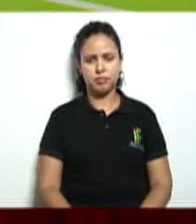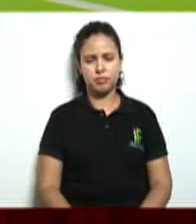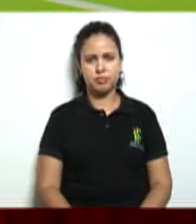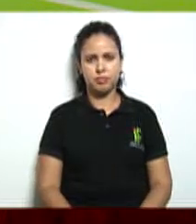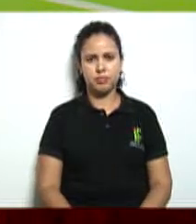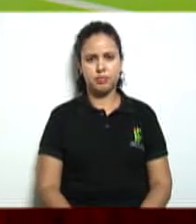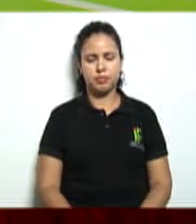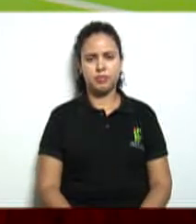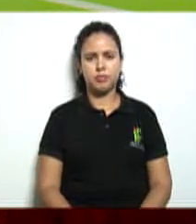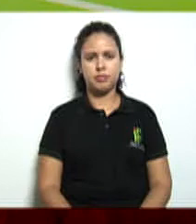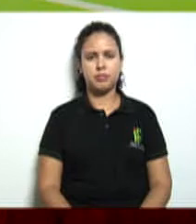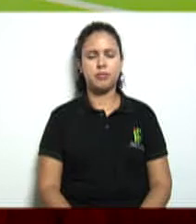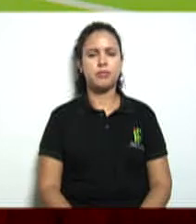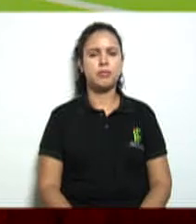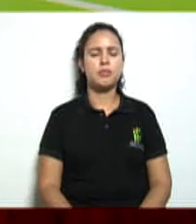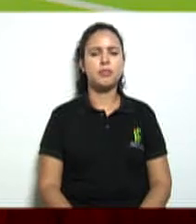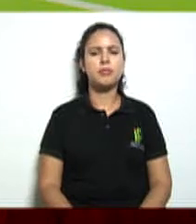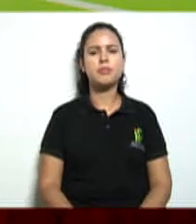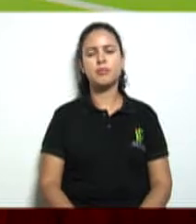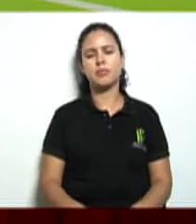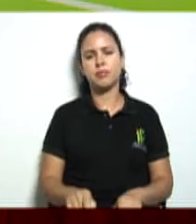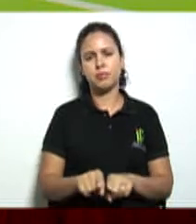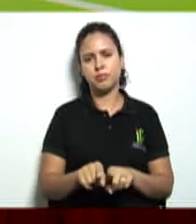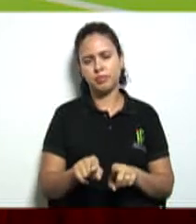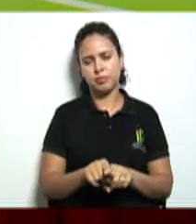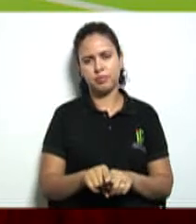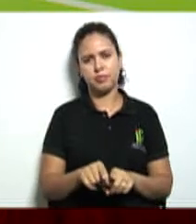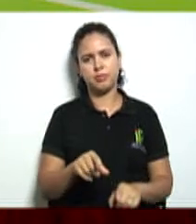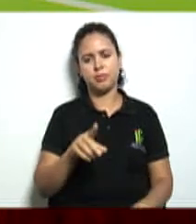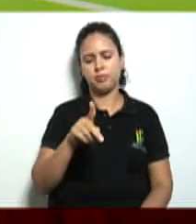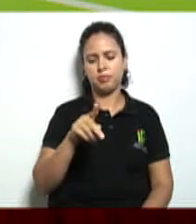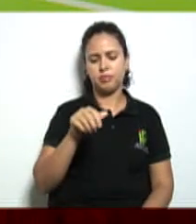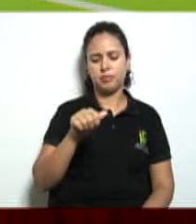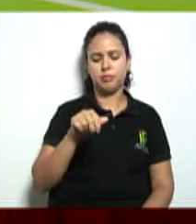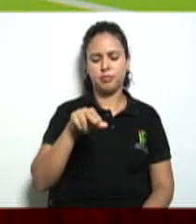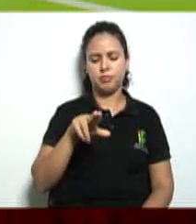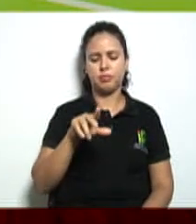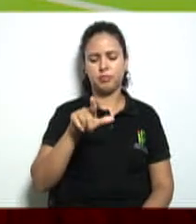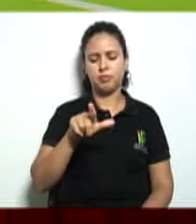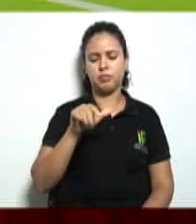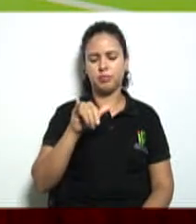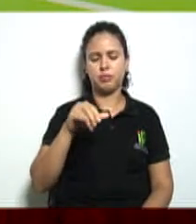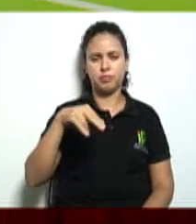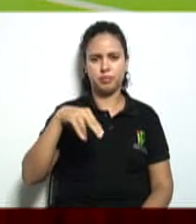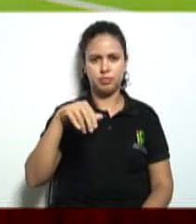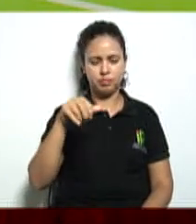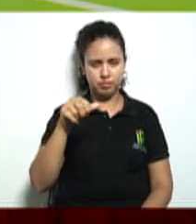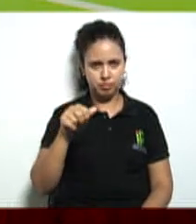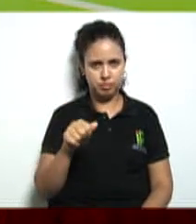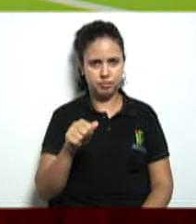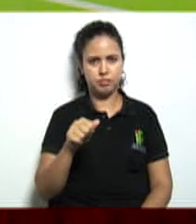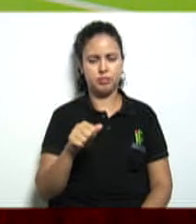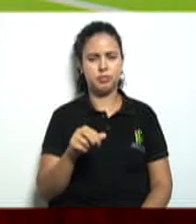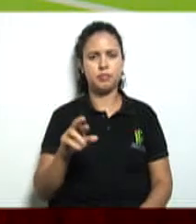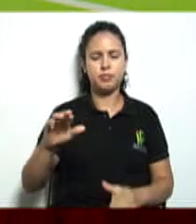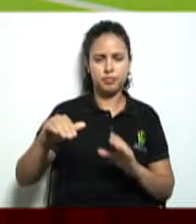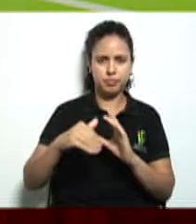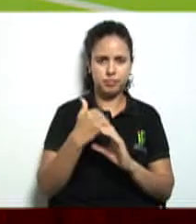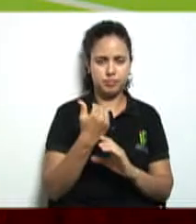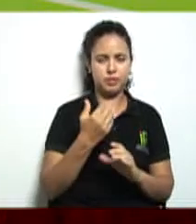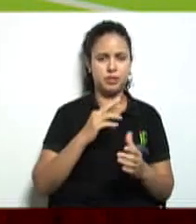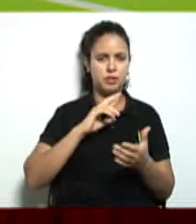também a Paulina Martins também mandou uma mensagem para a gente aqui com o gabarito perfeito a professora Paulina